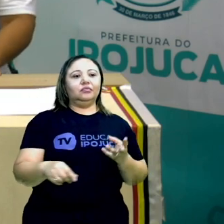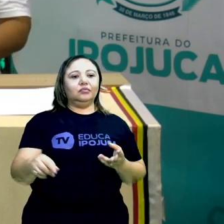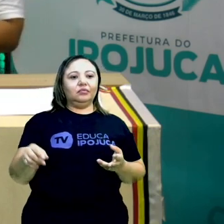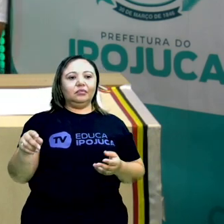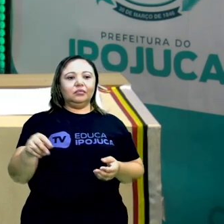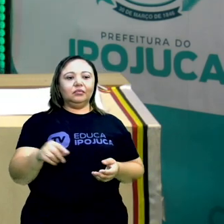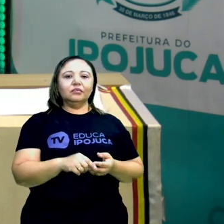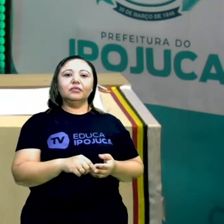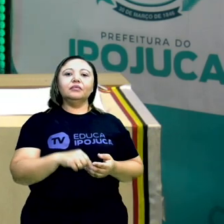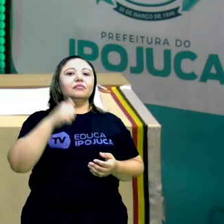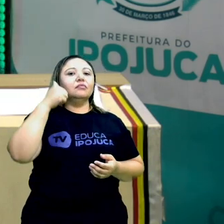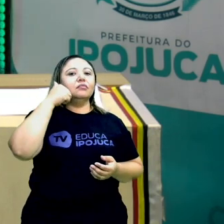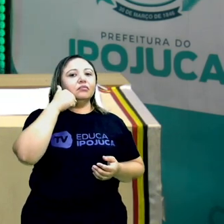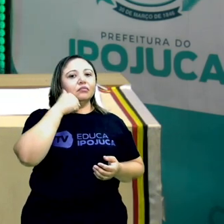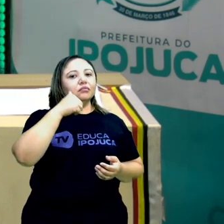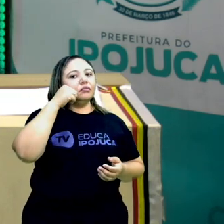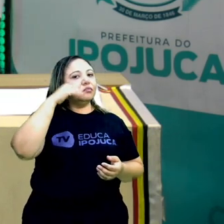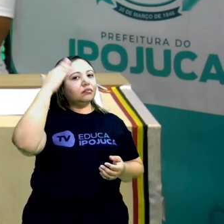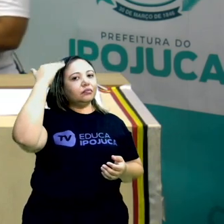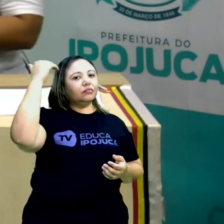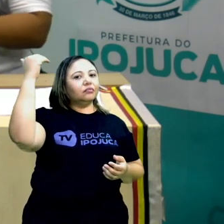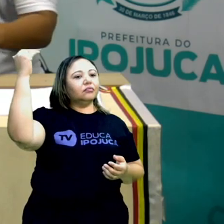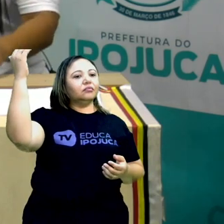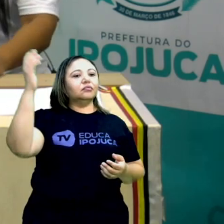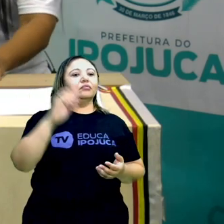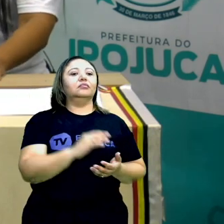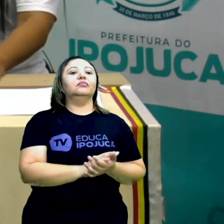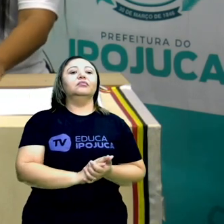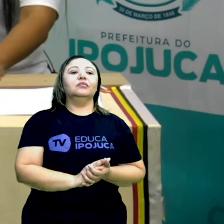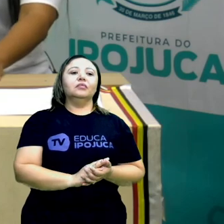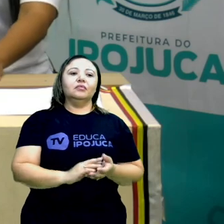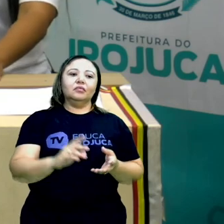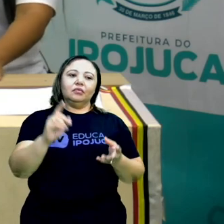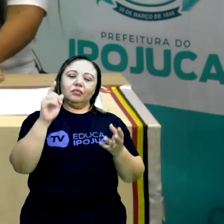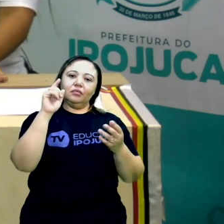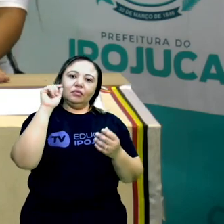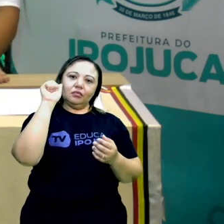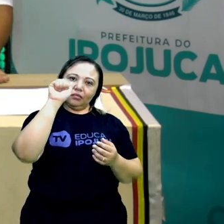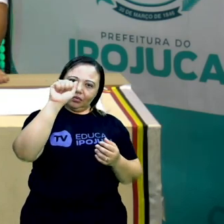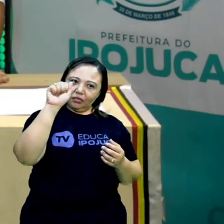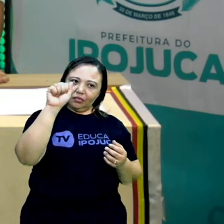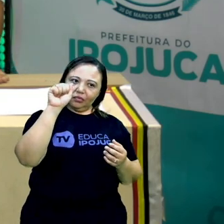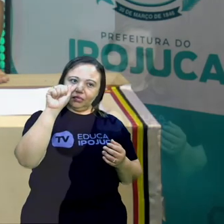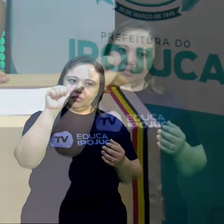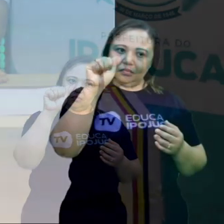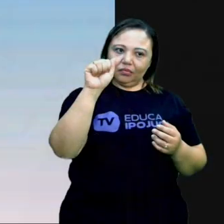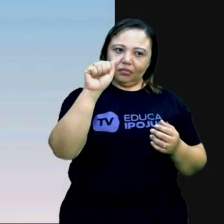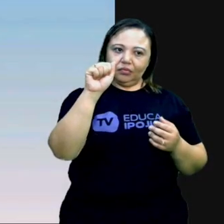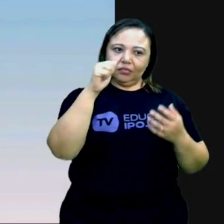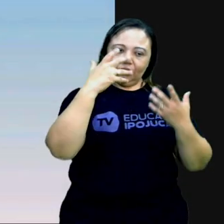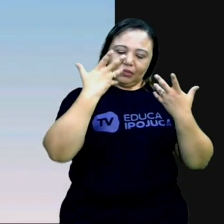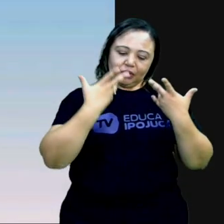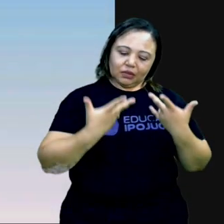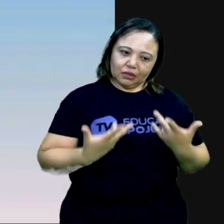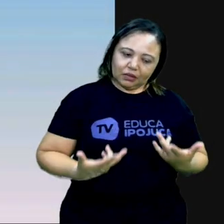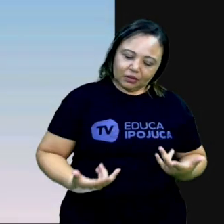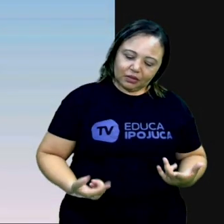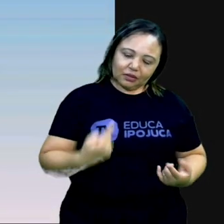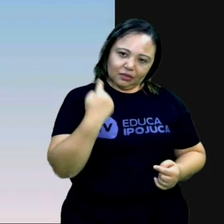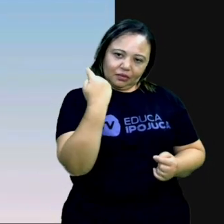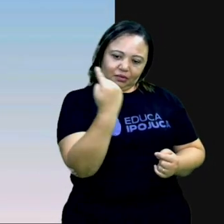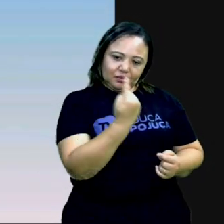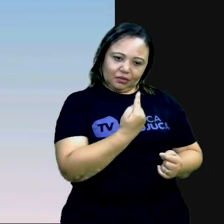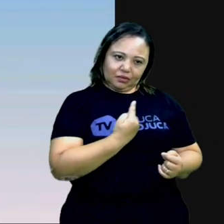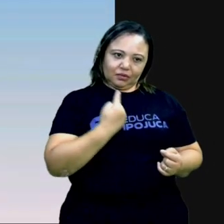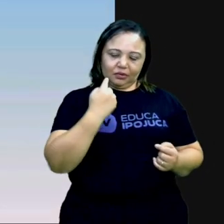de Rosemary de Souza. O A estava cansado de viver sozinho,